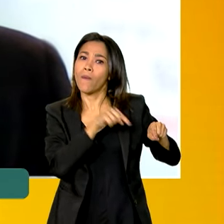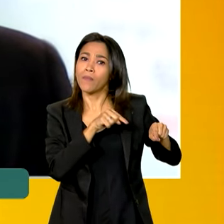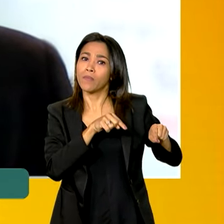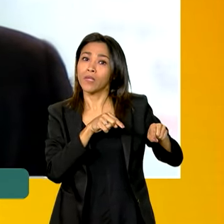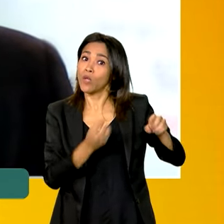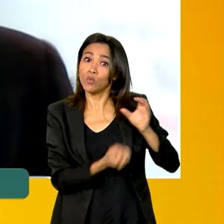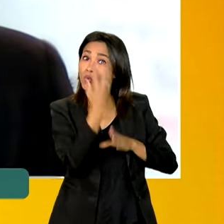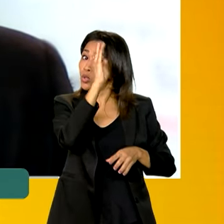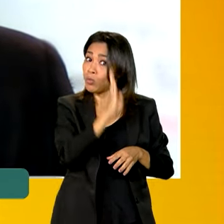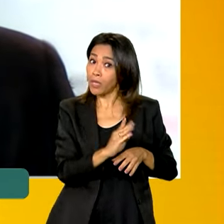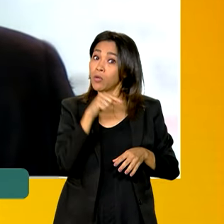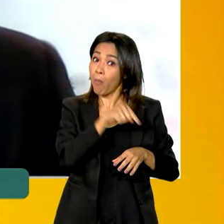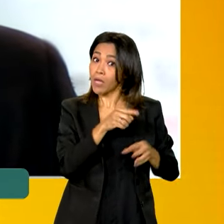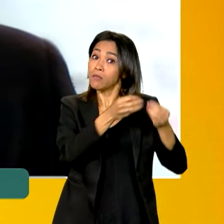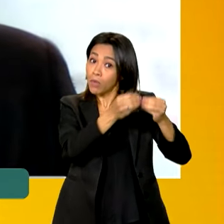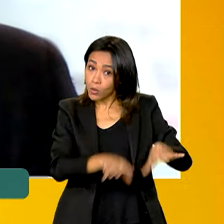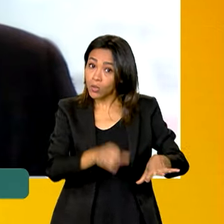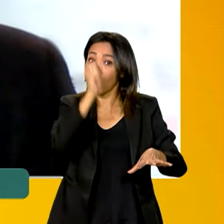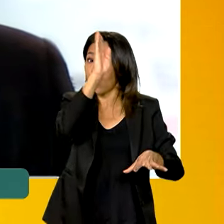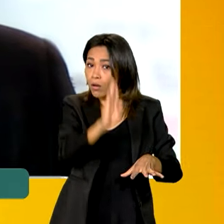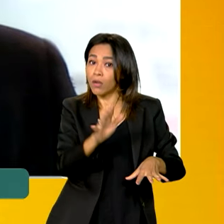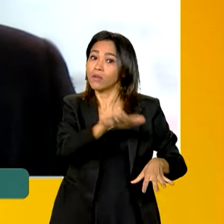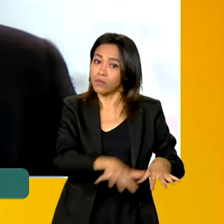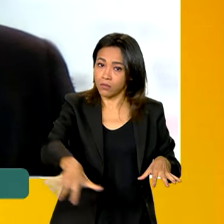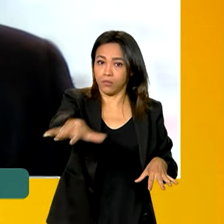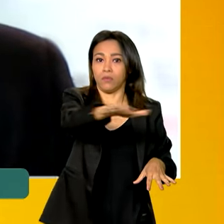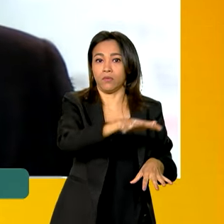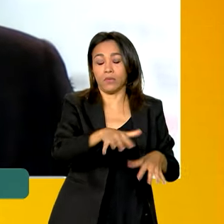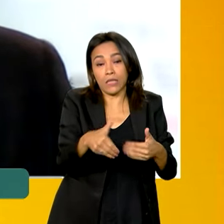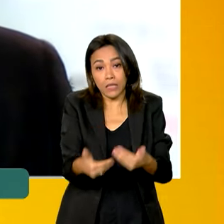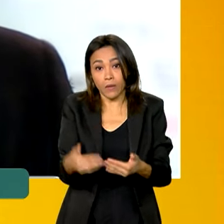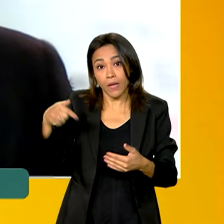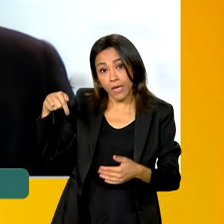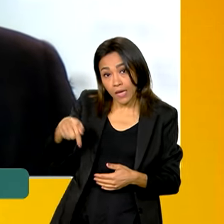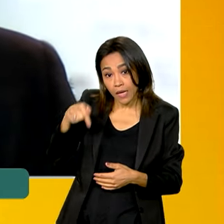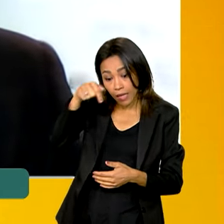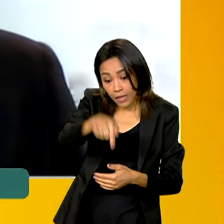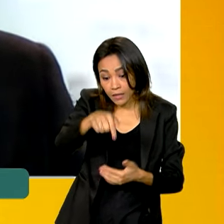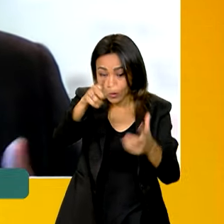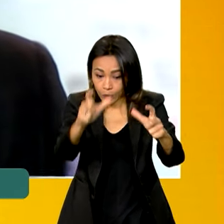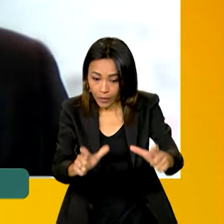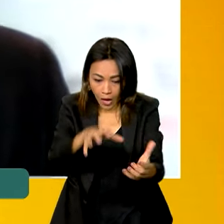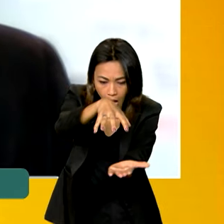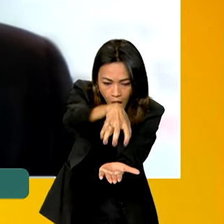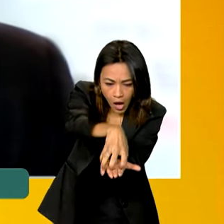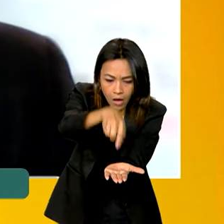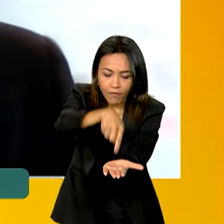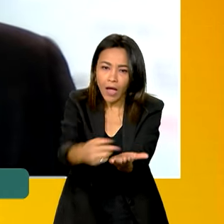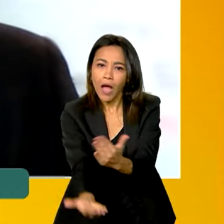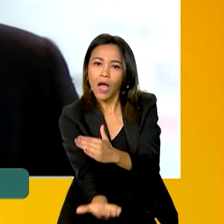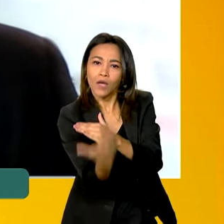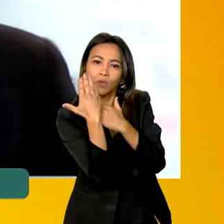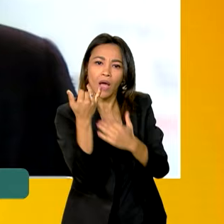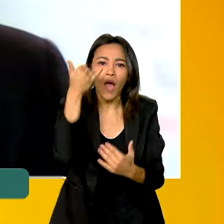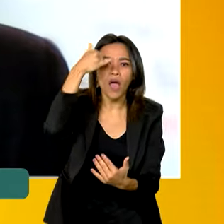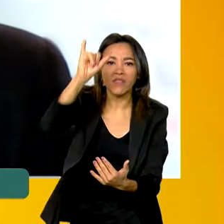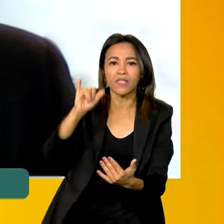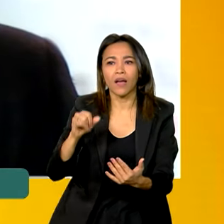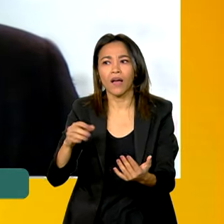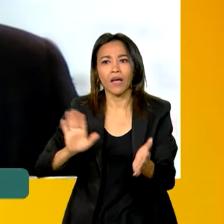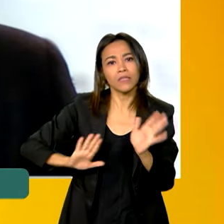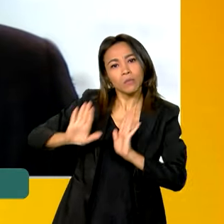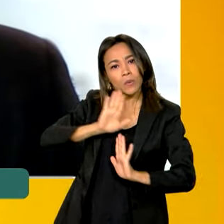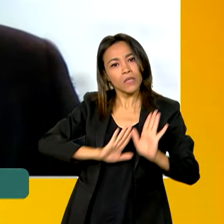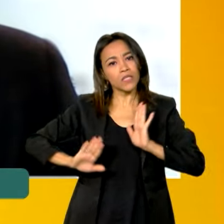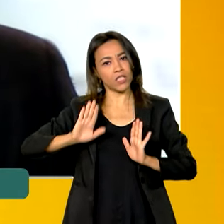afetaram a população brasileira de maneira muito significativa. Então, o Orion vai permitir que a gente se defenda dessas novas pandemias, desses novos agentes